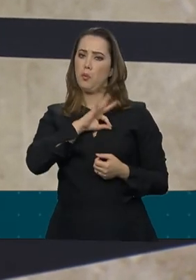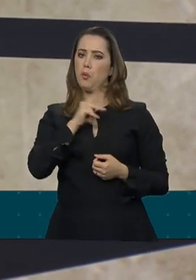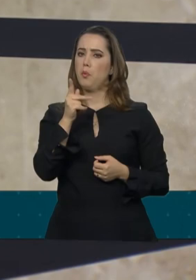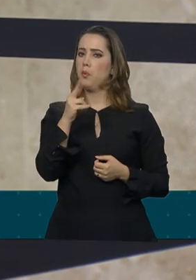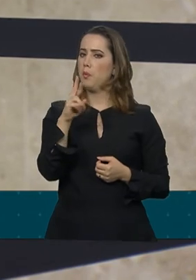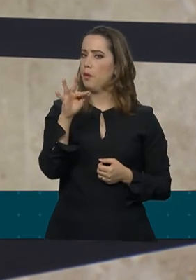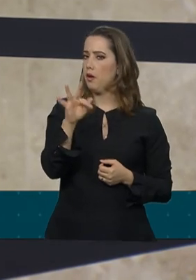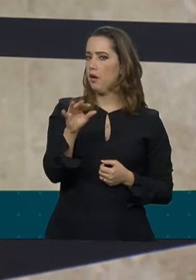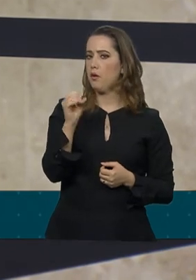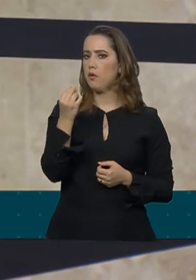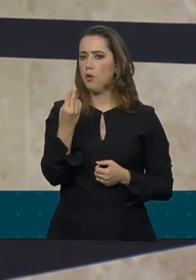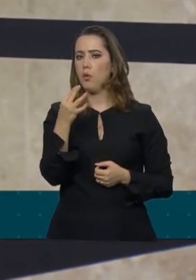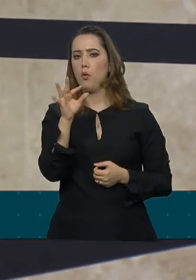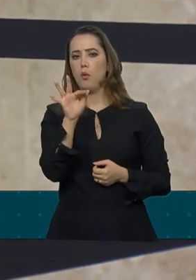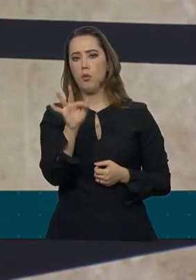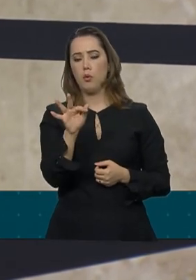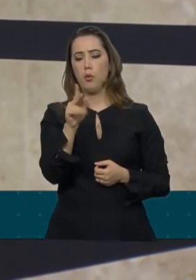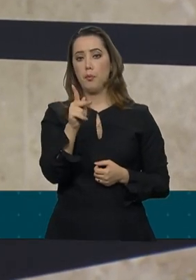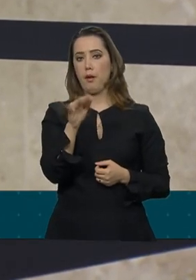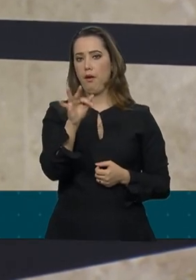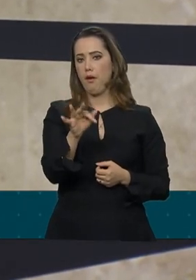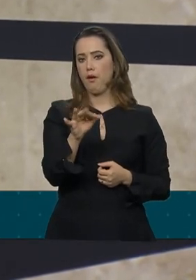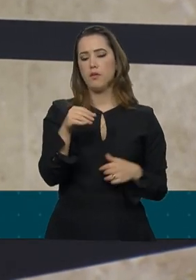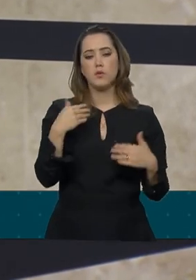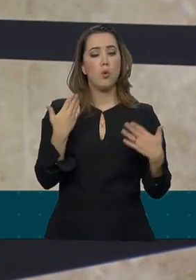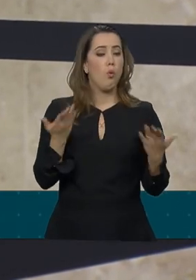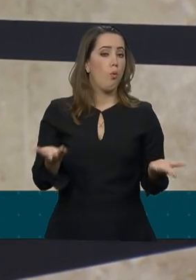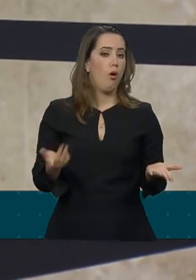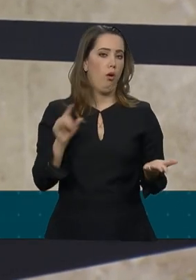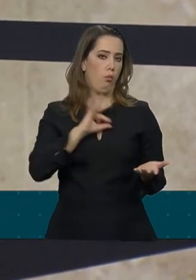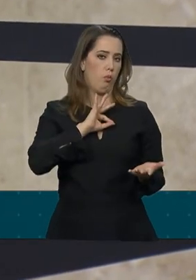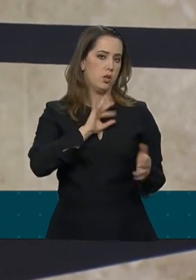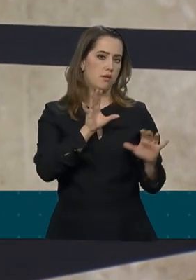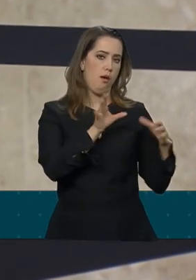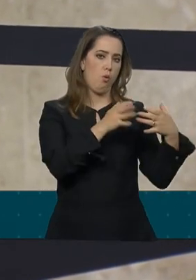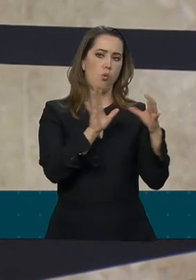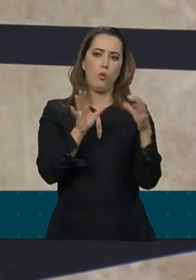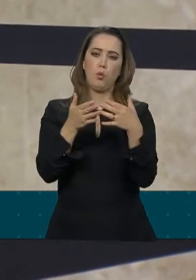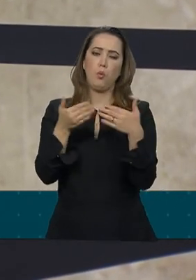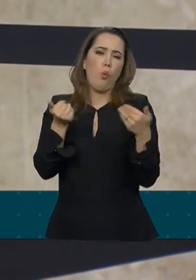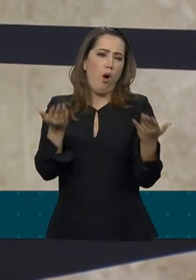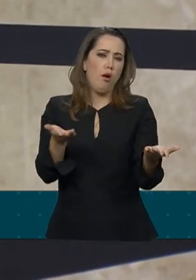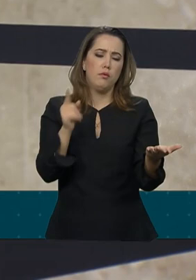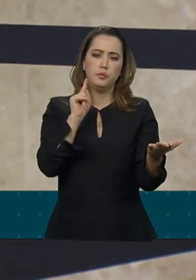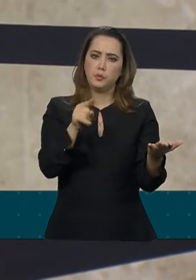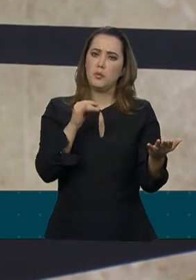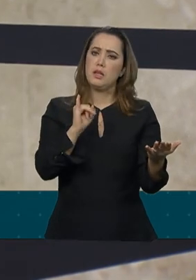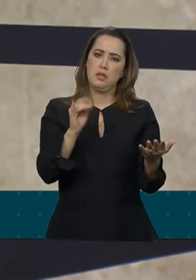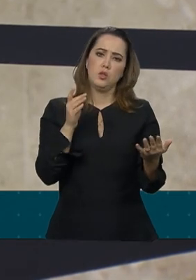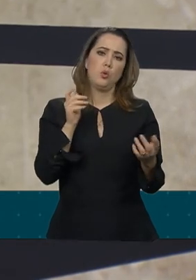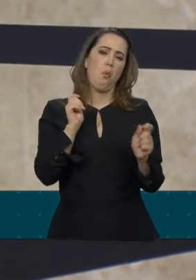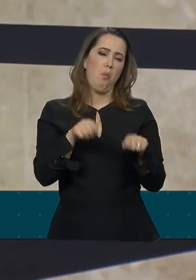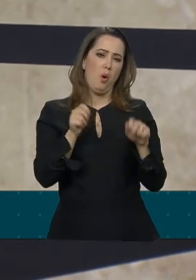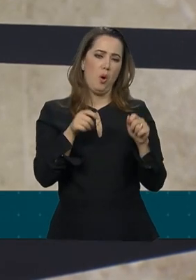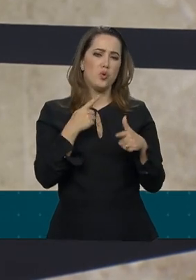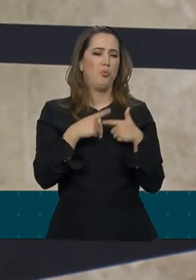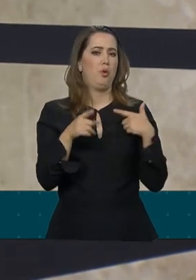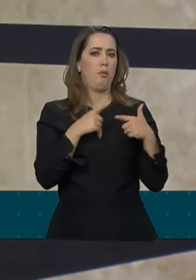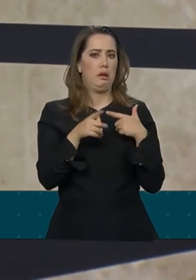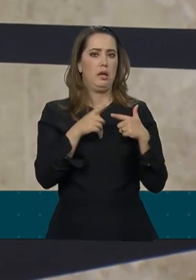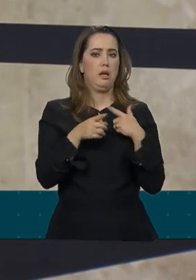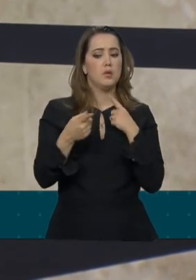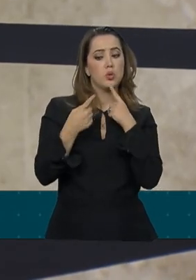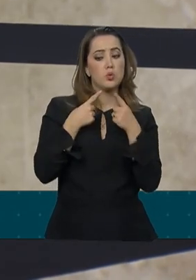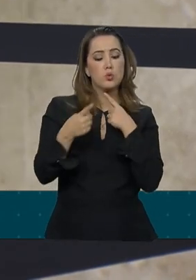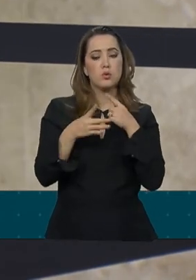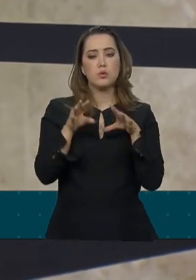policiais federais. Gostaria de um esclarecimento em relação a isso. E se isso não pode prejudicar um pouco as negociações